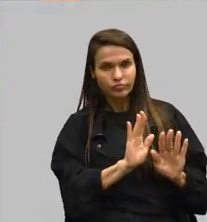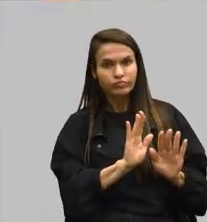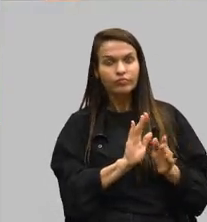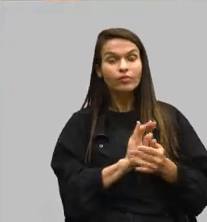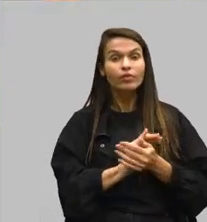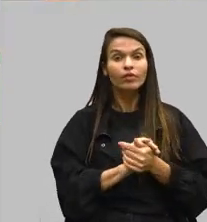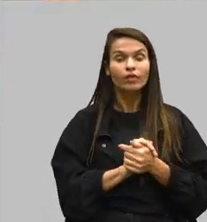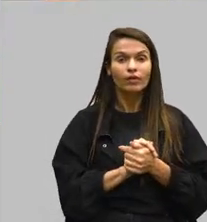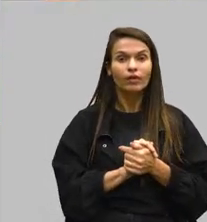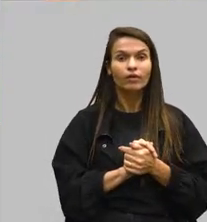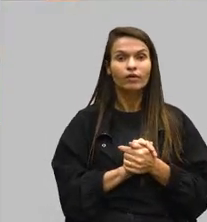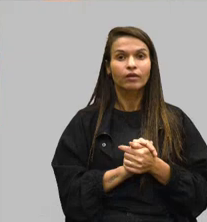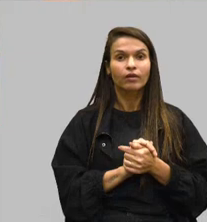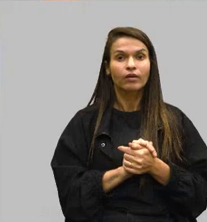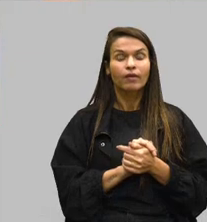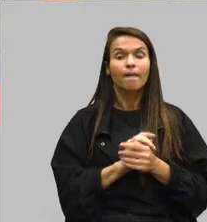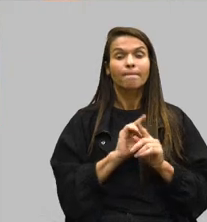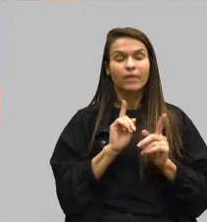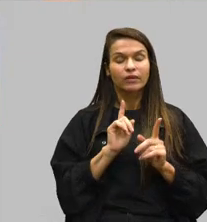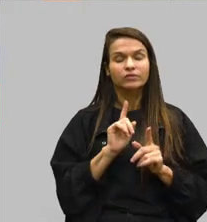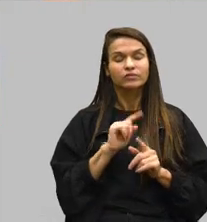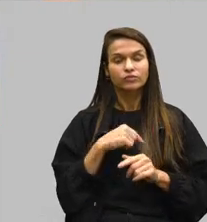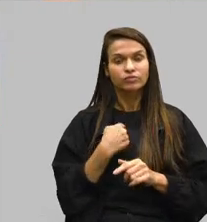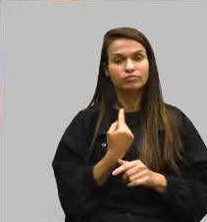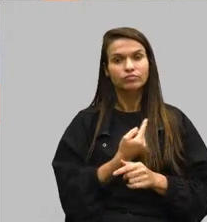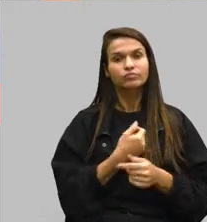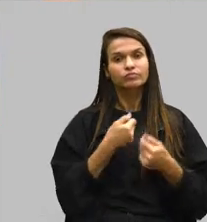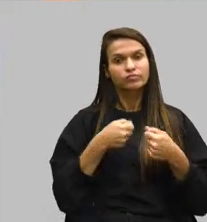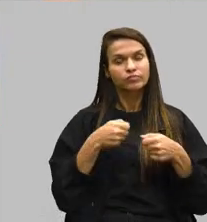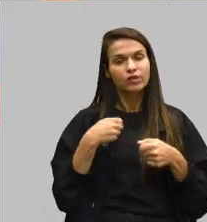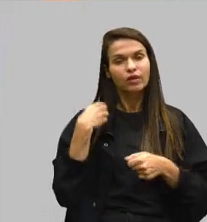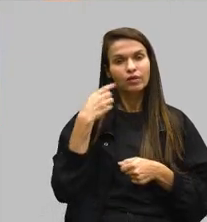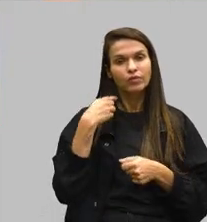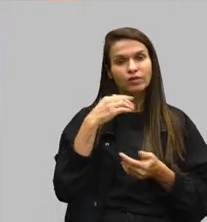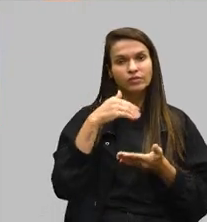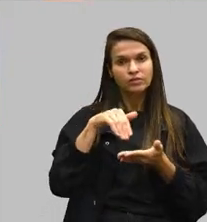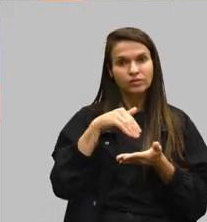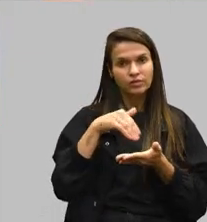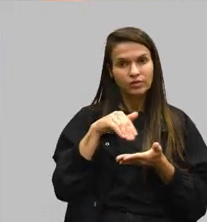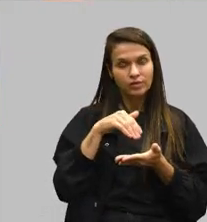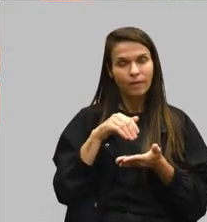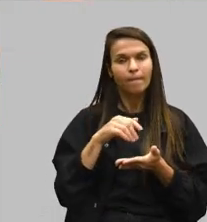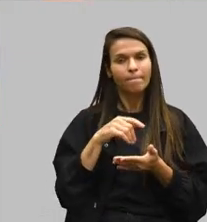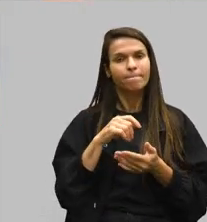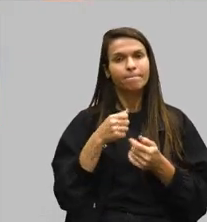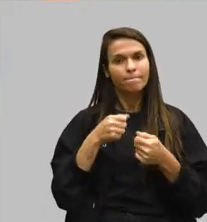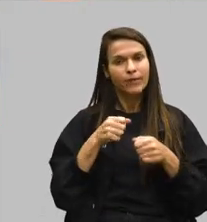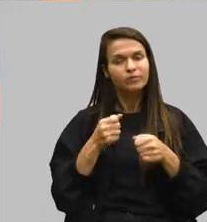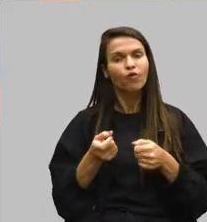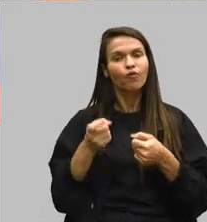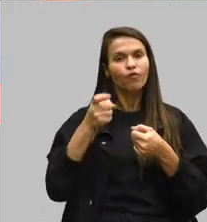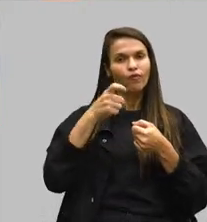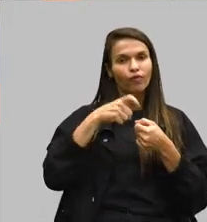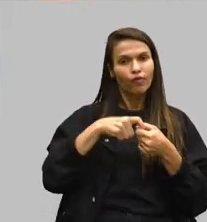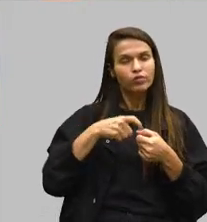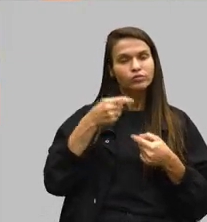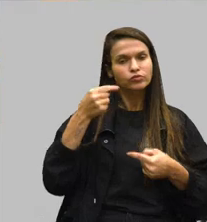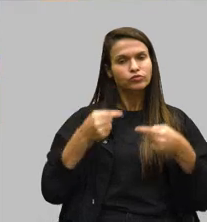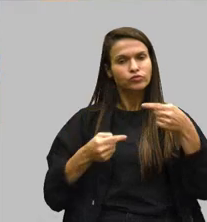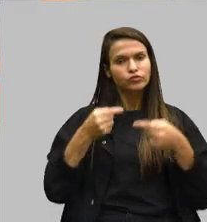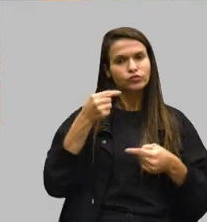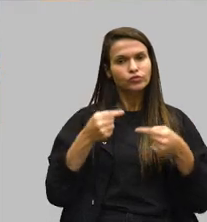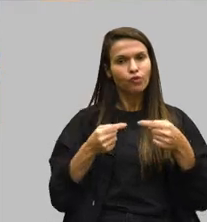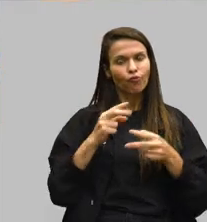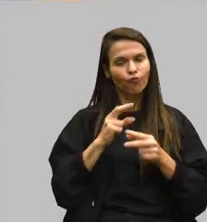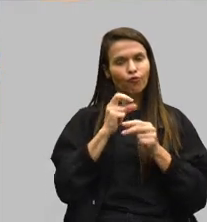mas é nesse sentido. Então, Zalbertão, nós precisamos, deputado secretário, precisamos voltar a essa discussão com mais força a nível